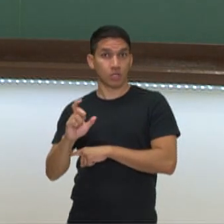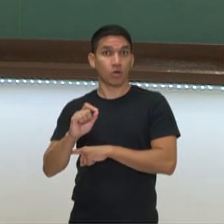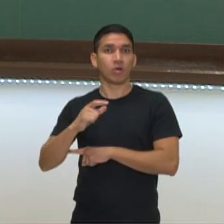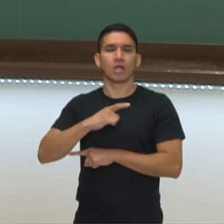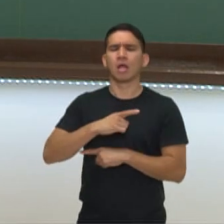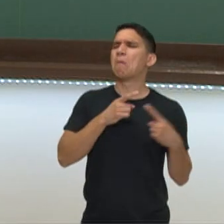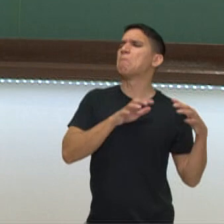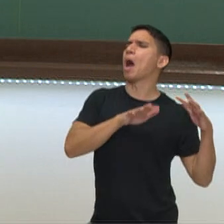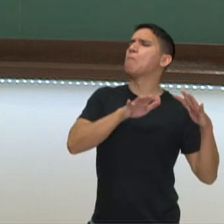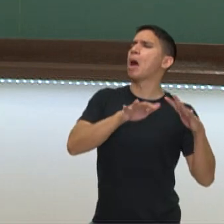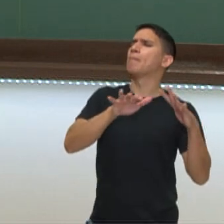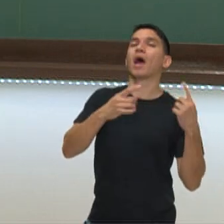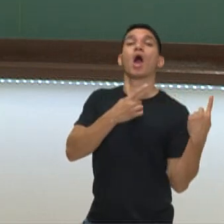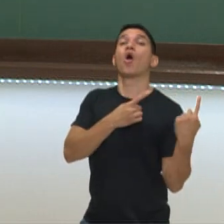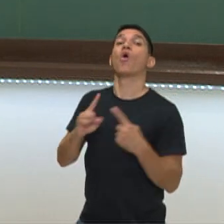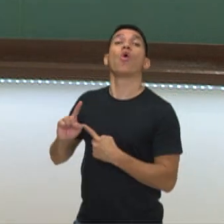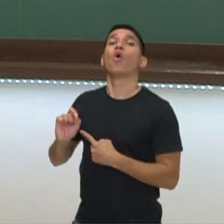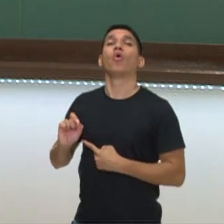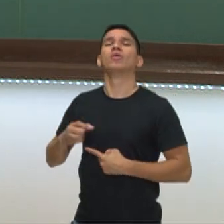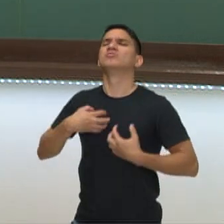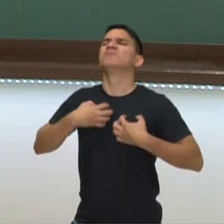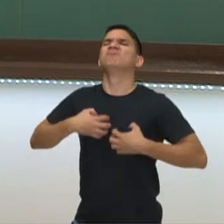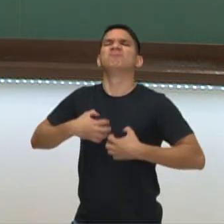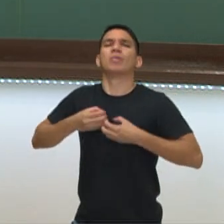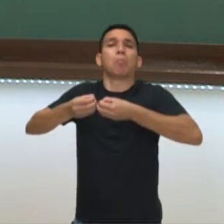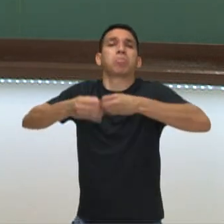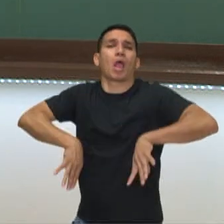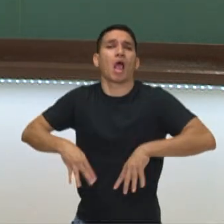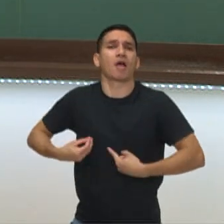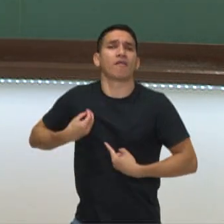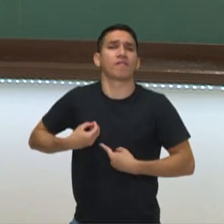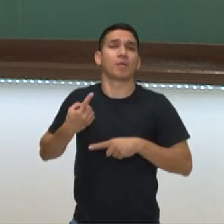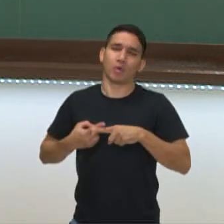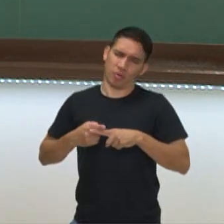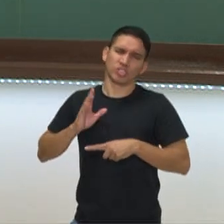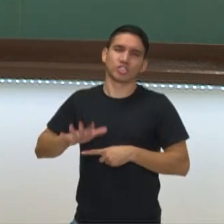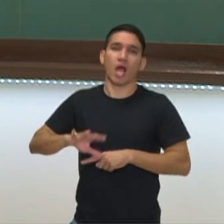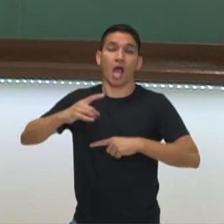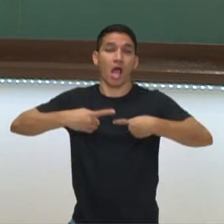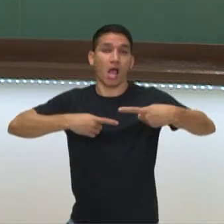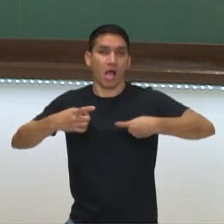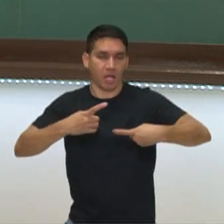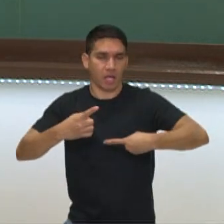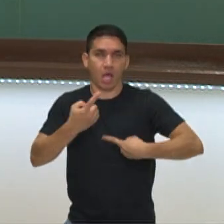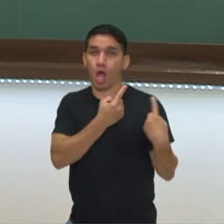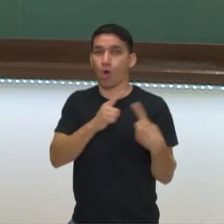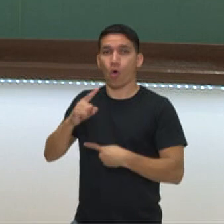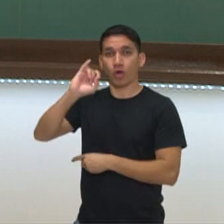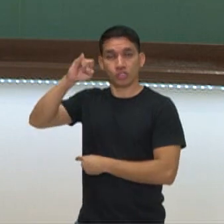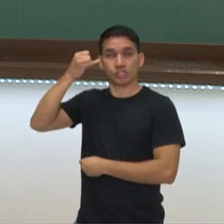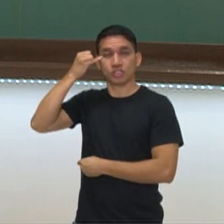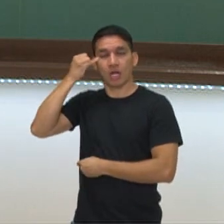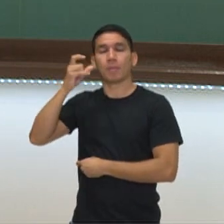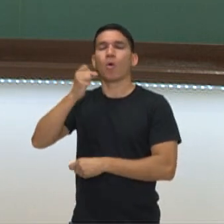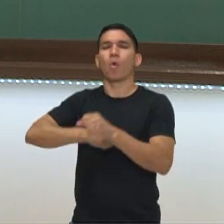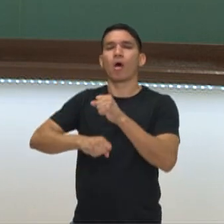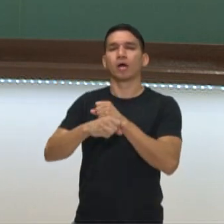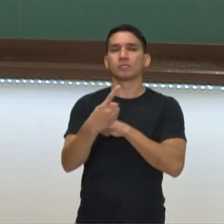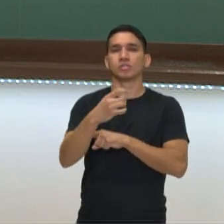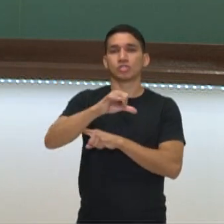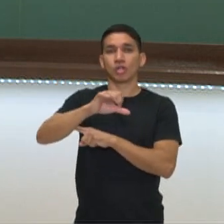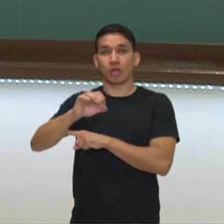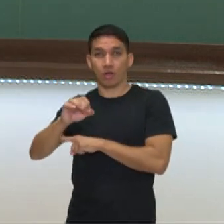nível de vida que o país estava enfrentando, principalmente depois de entrar numa guerra contra o Japão, em 1904, pelo controle de uma área da China.